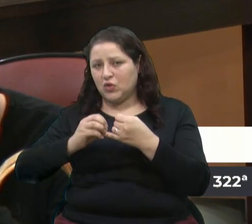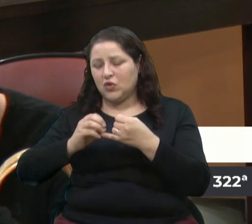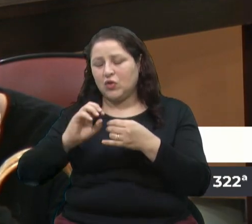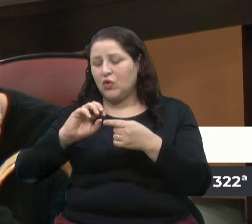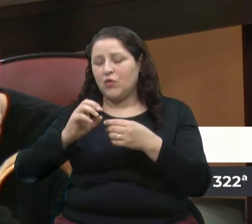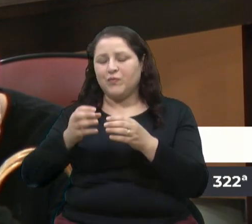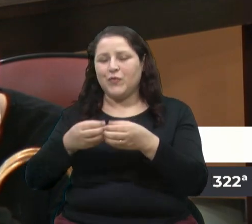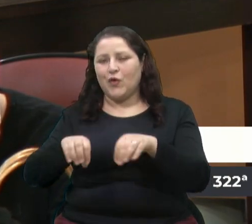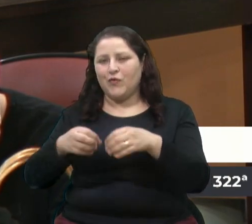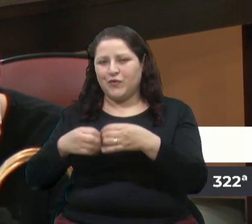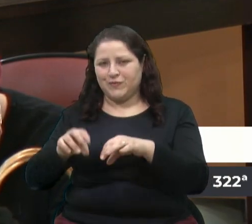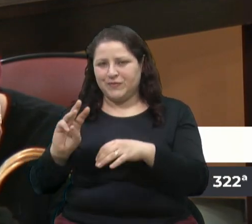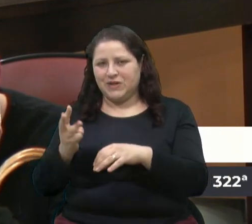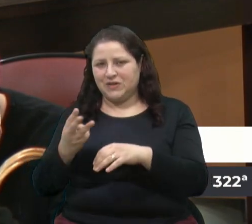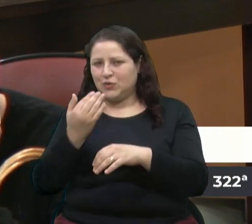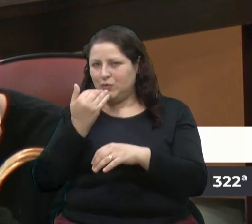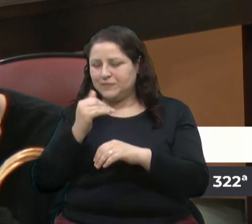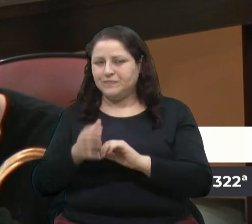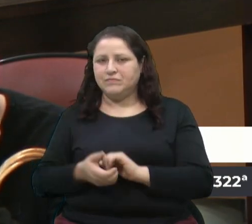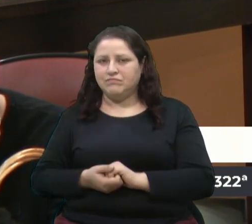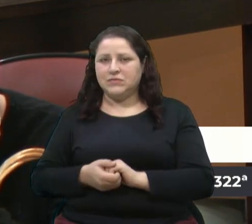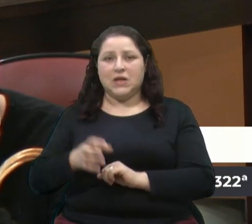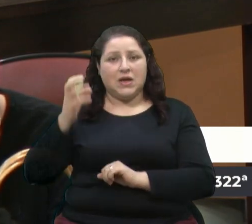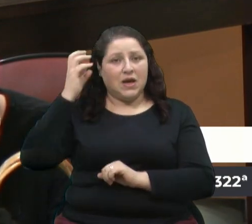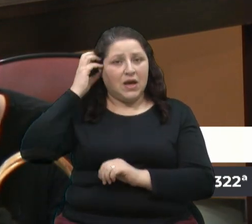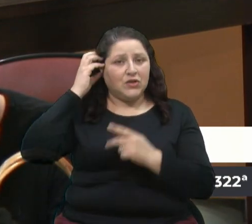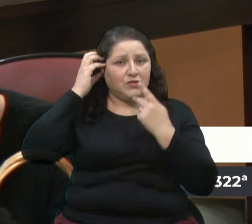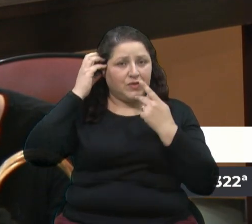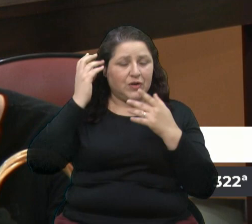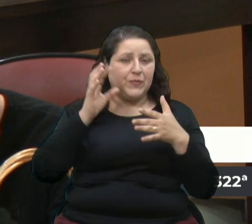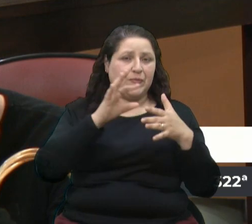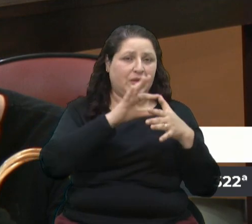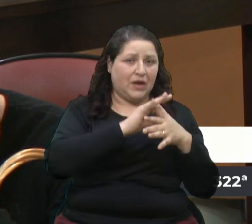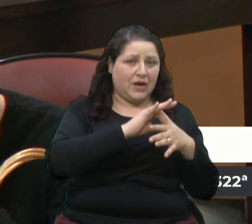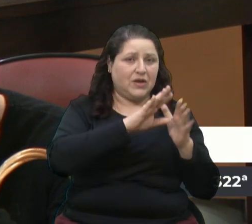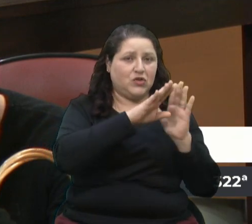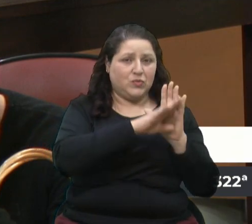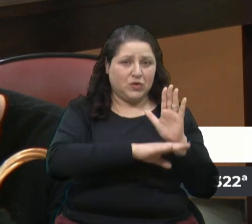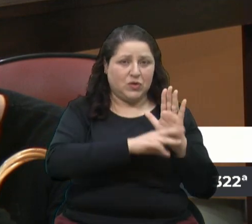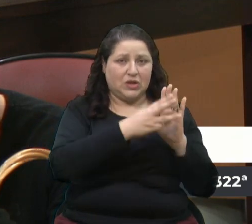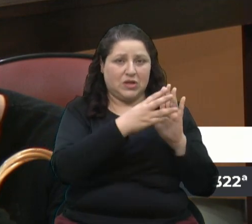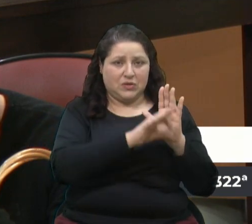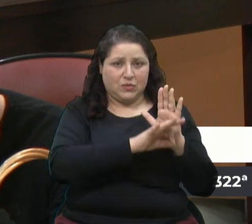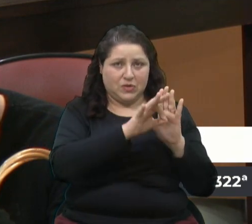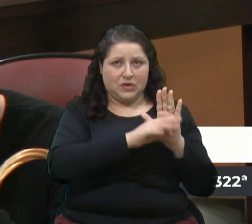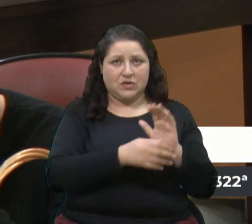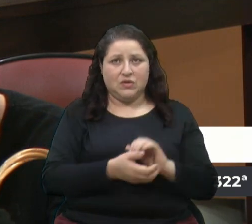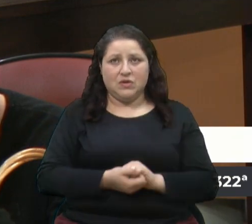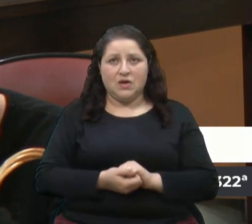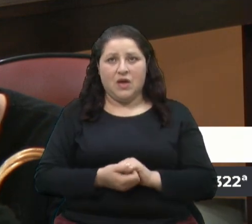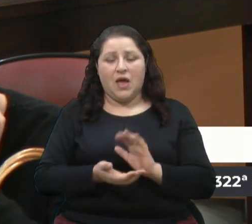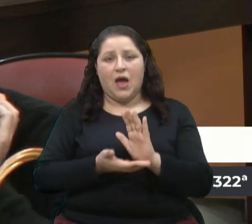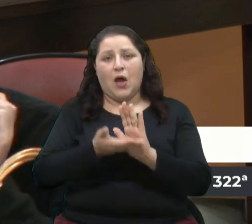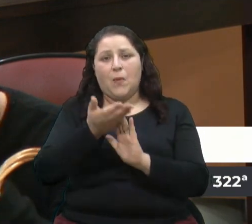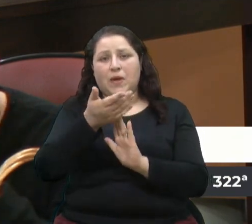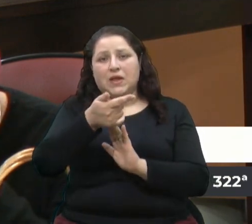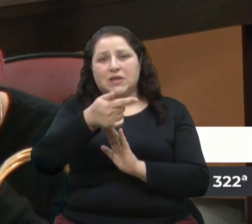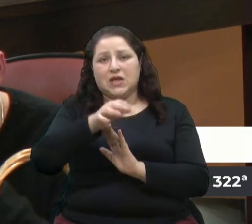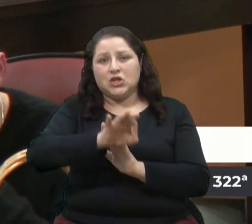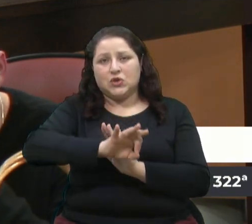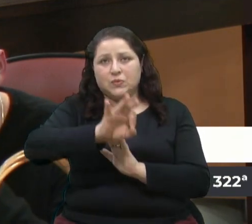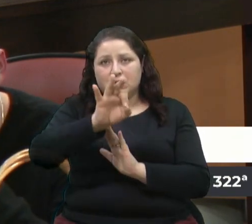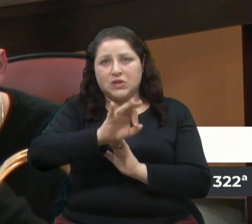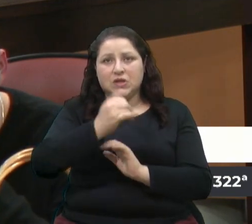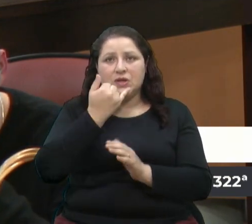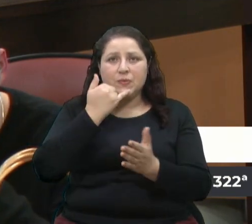Mas ali na rádio falou, 3% diminui no imposto lá da carne, alguns outros, e vai aumentar 7%